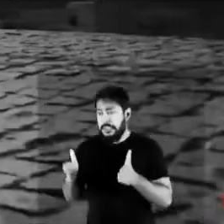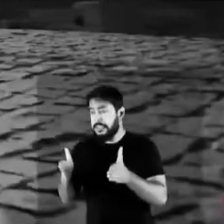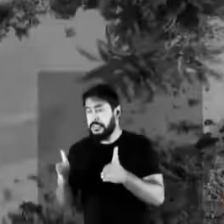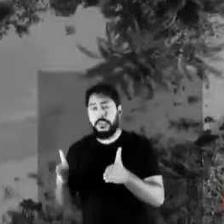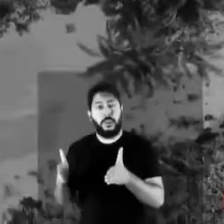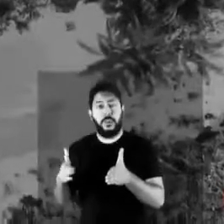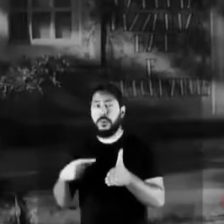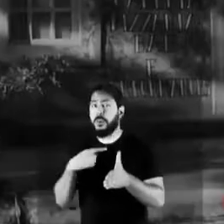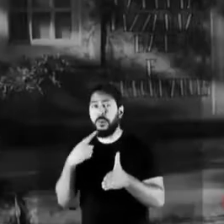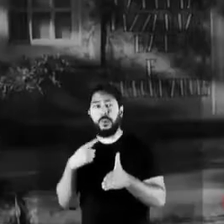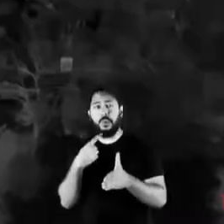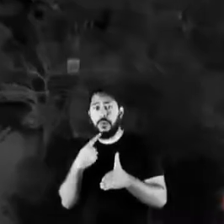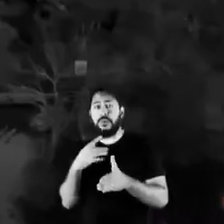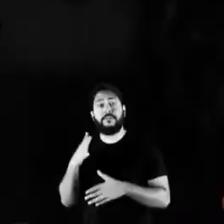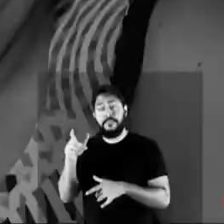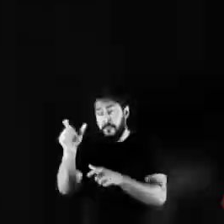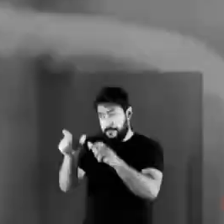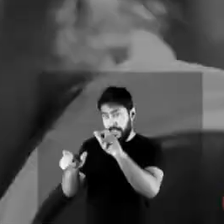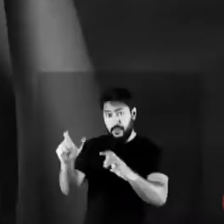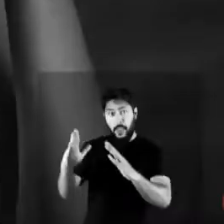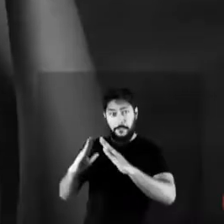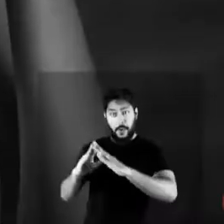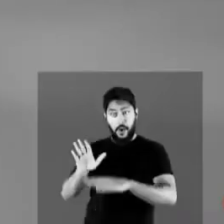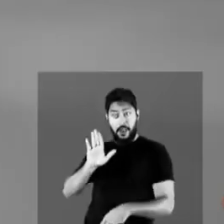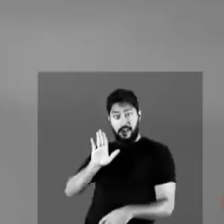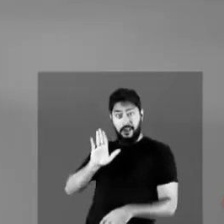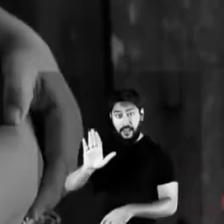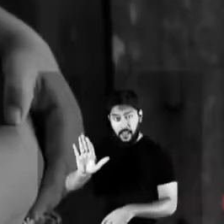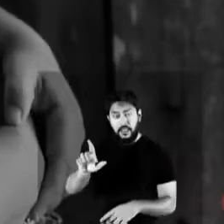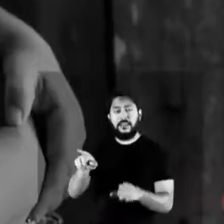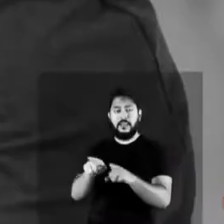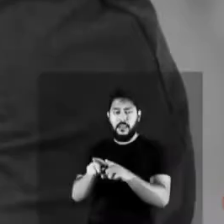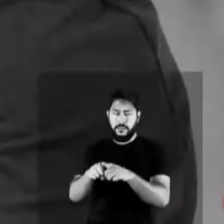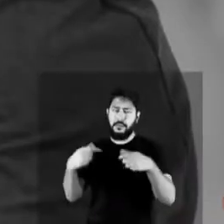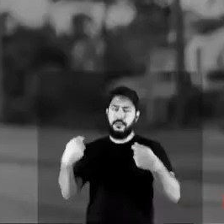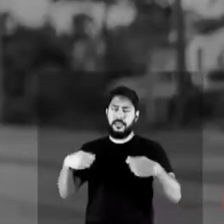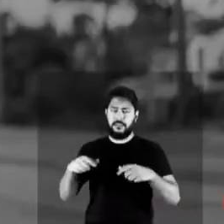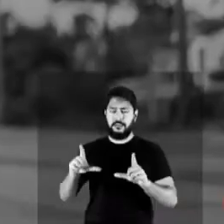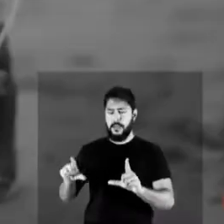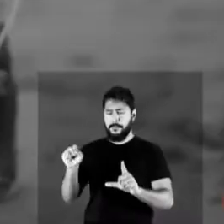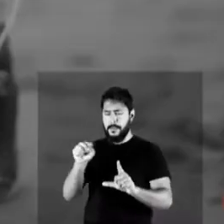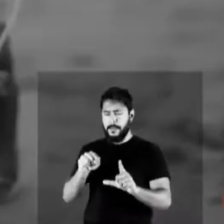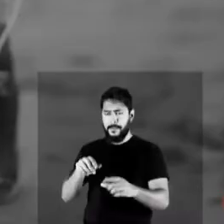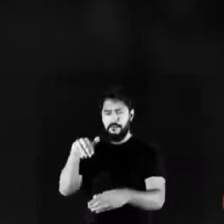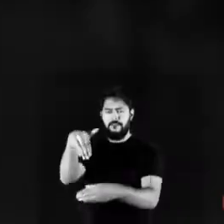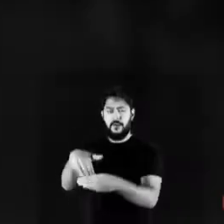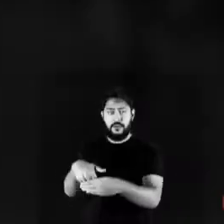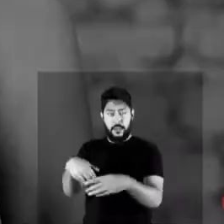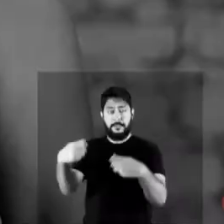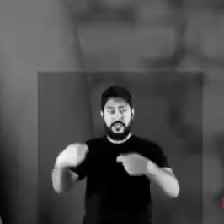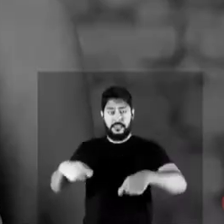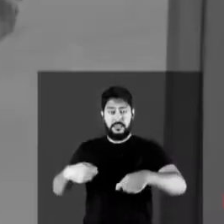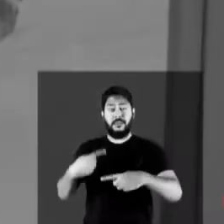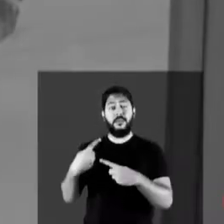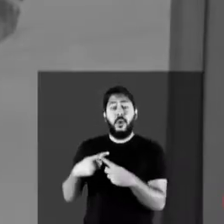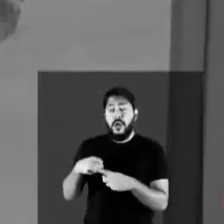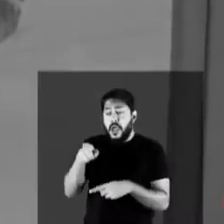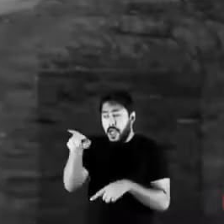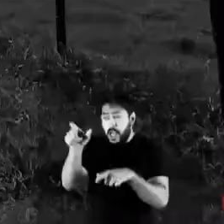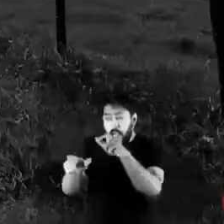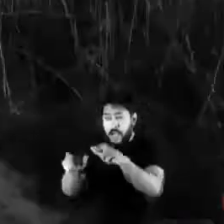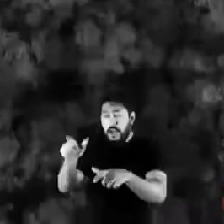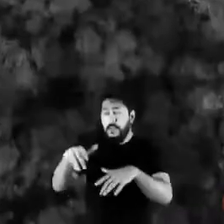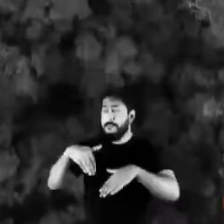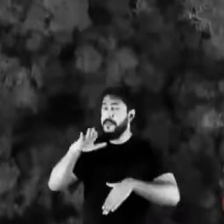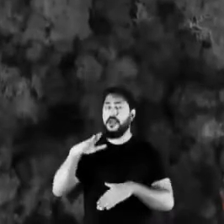.570 municípios com mais de 213 milhões de habitantes. E só